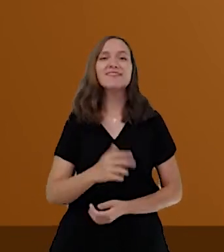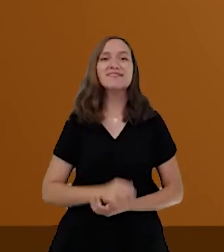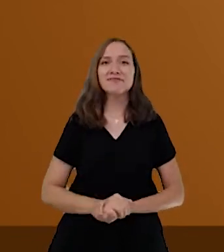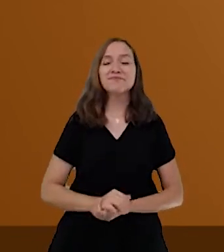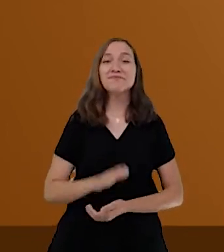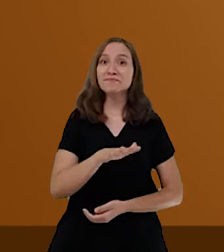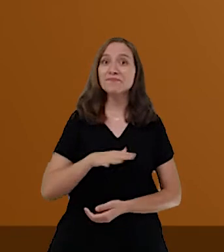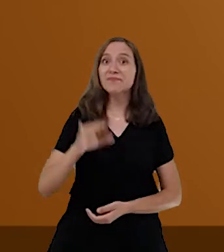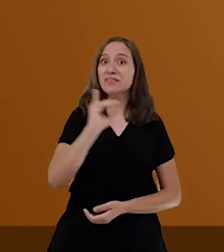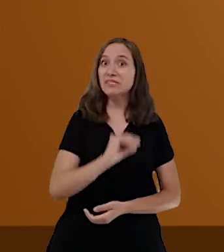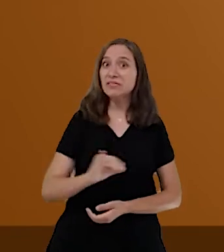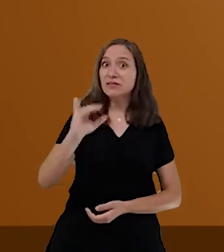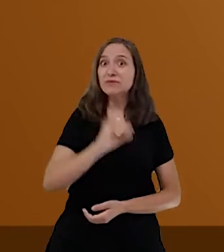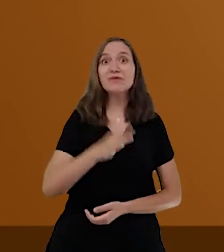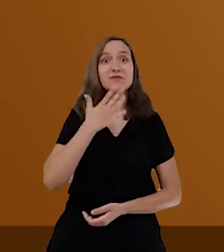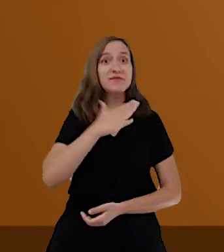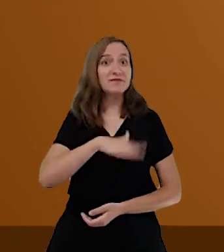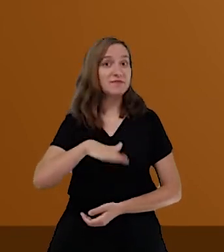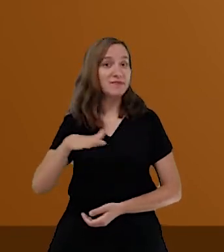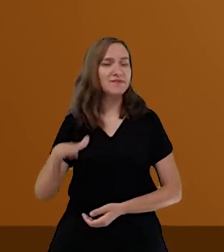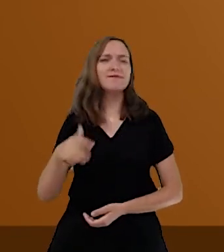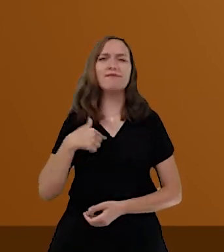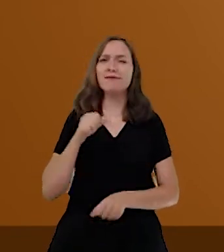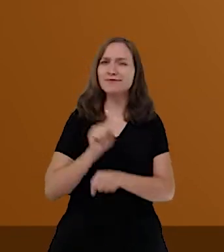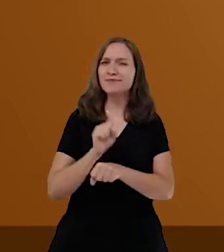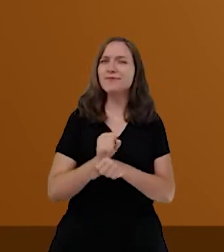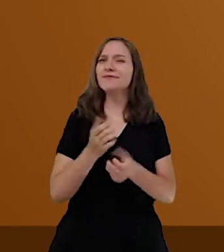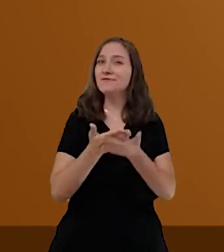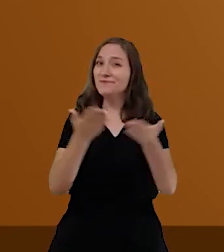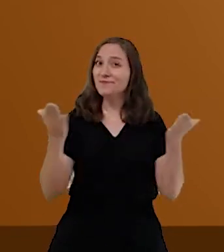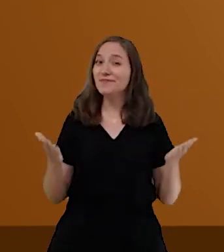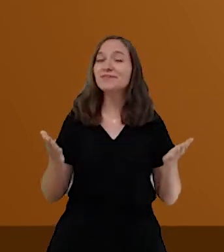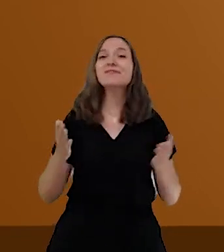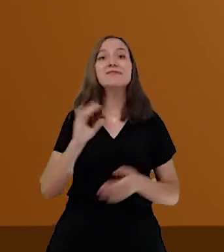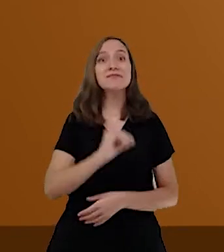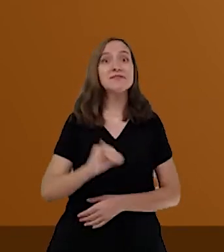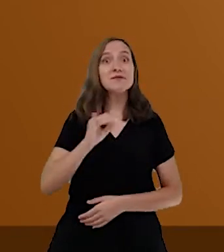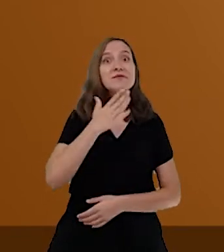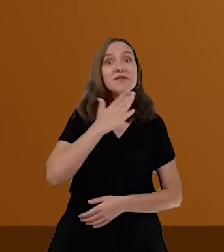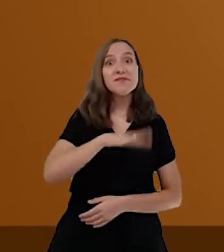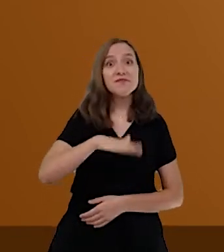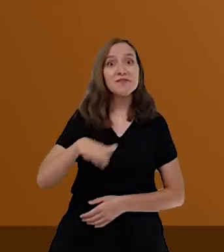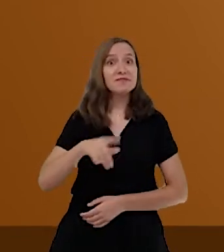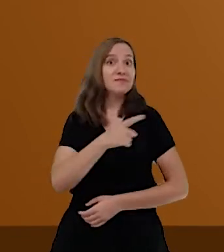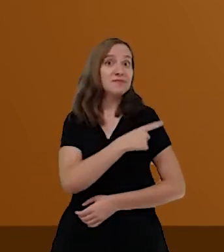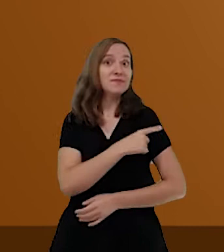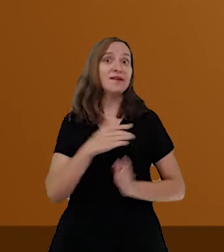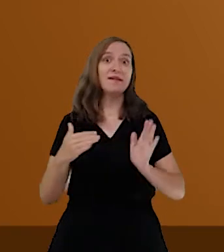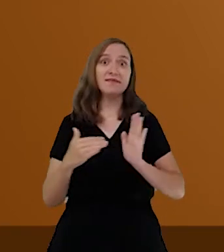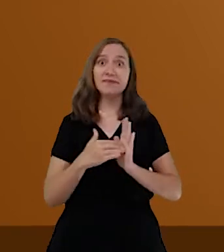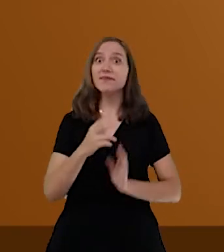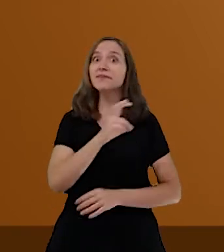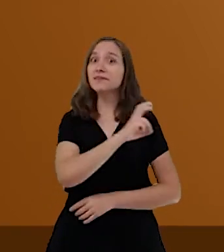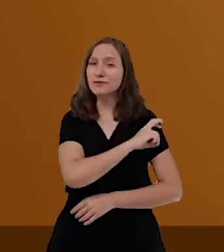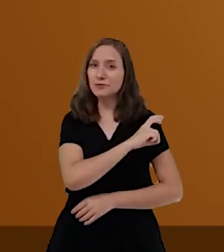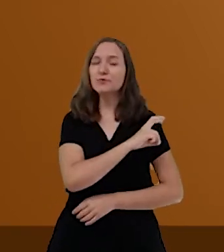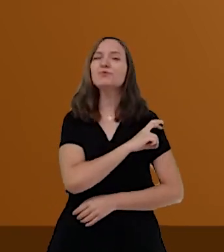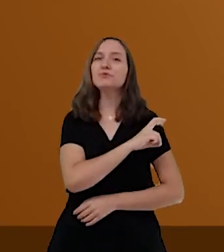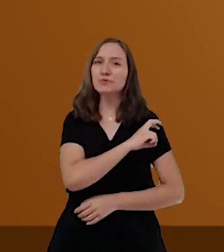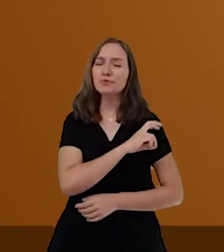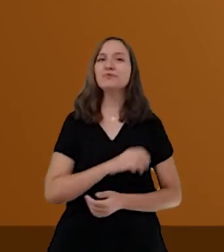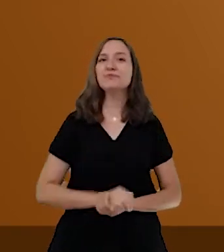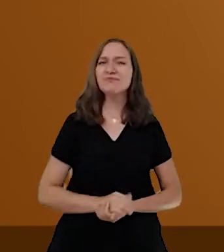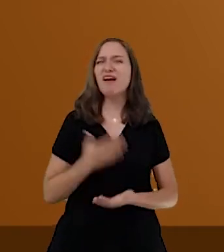Ciclo da Infância, tá bom? Espero vocês! Ciclo da Infância, do primeiro ao quinto ano. Nossas